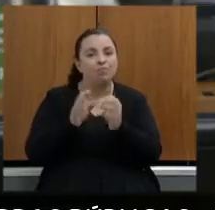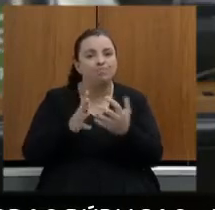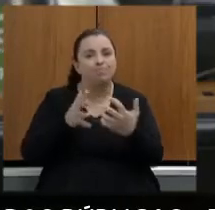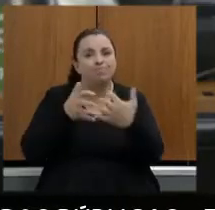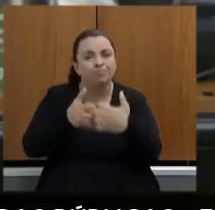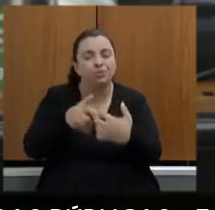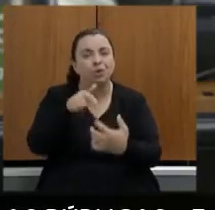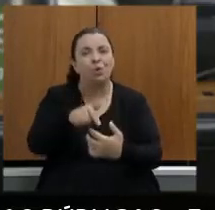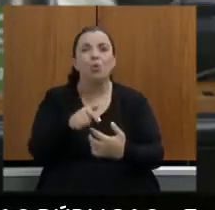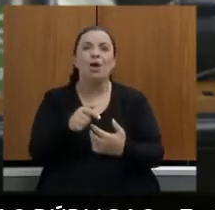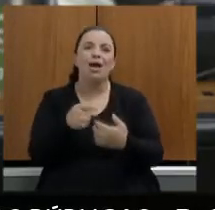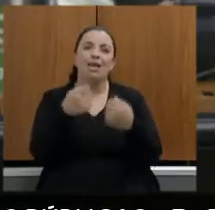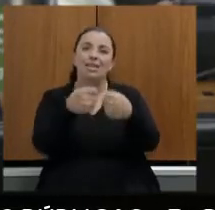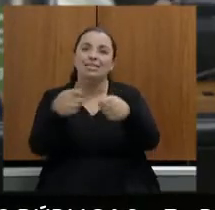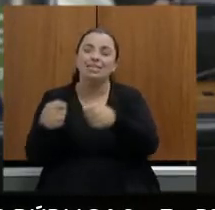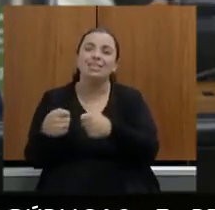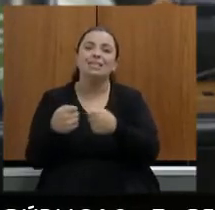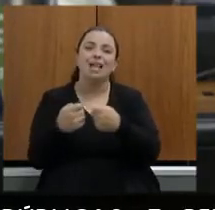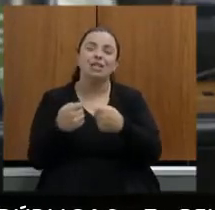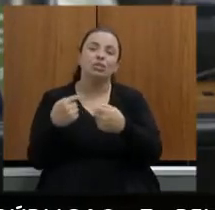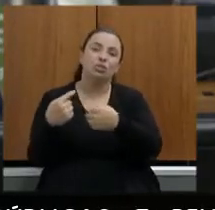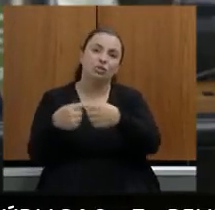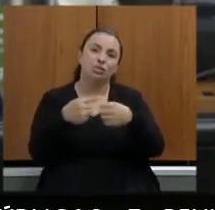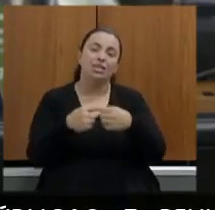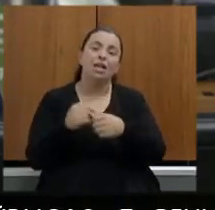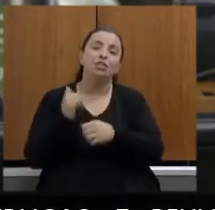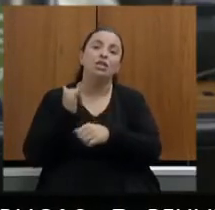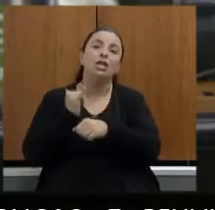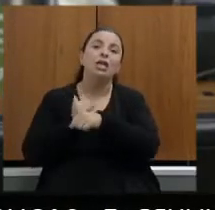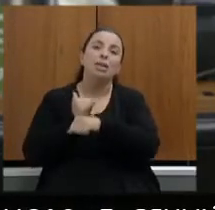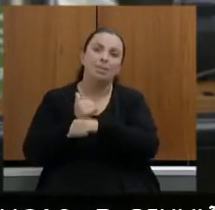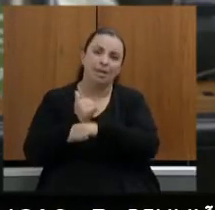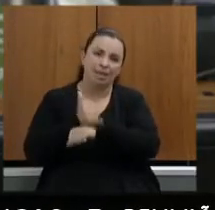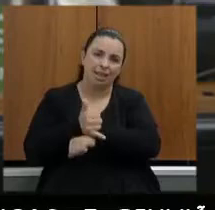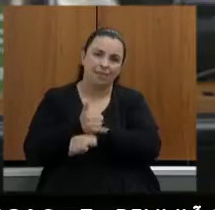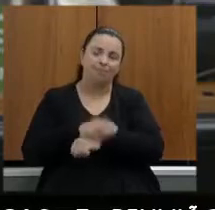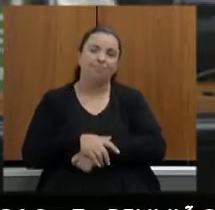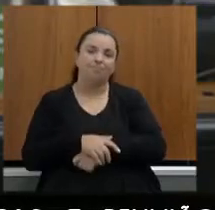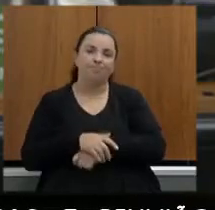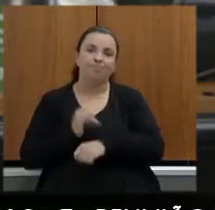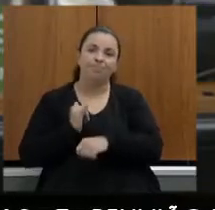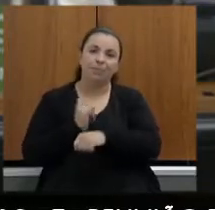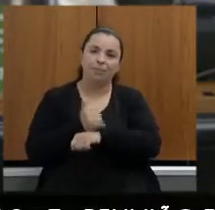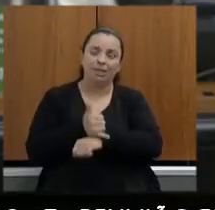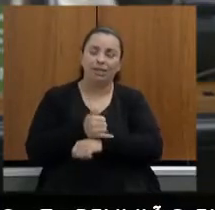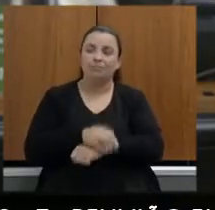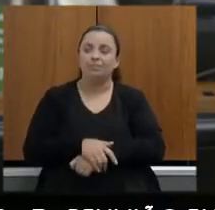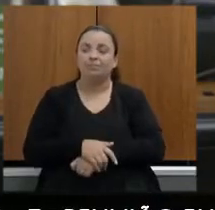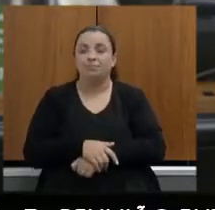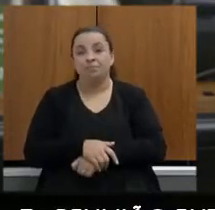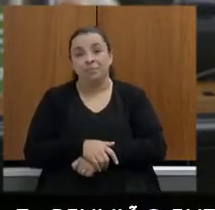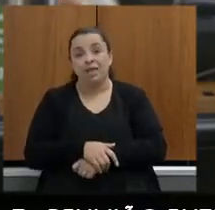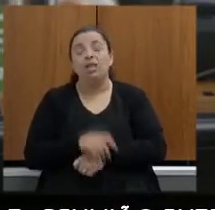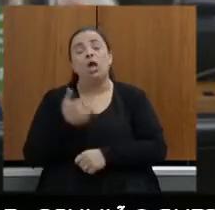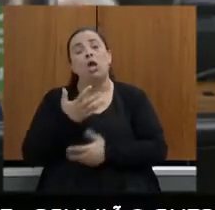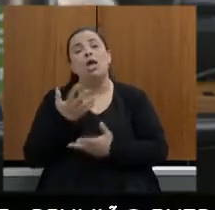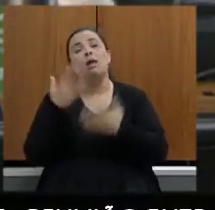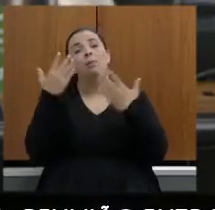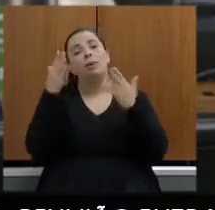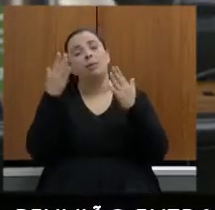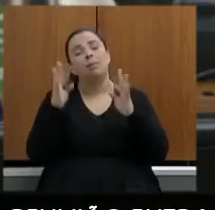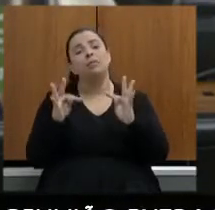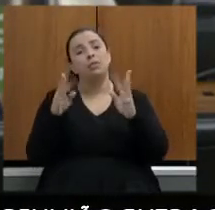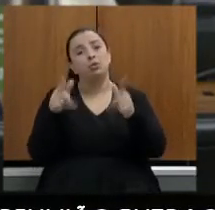do município de Birité que trouxe então eu queria parabenizar a todos e todas que participaram